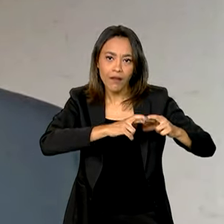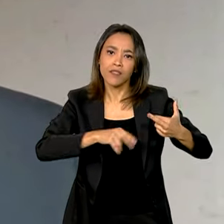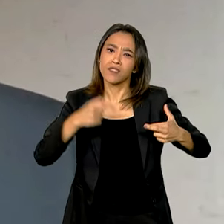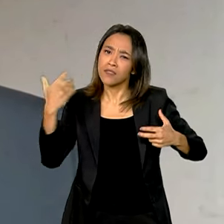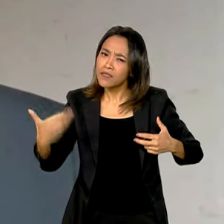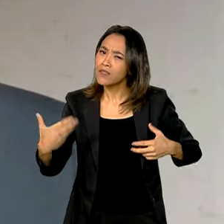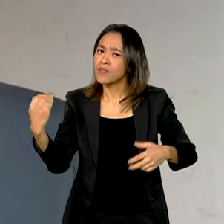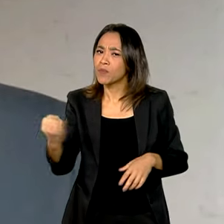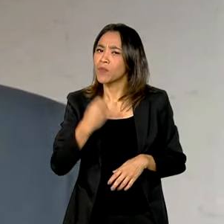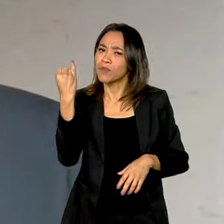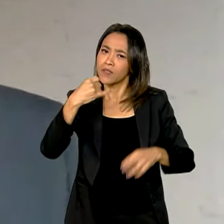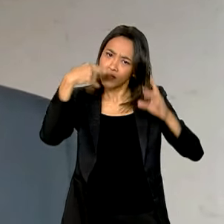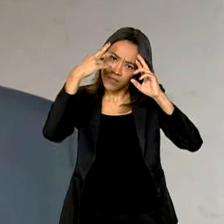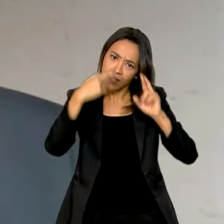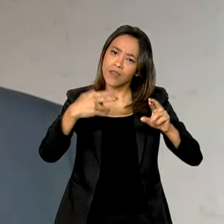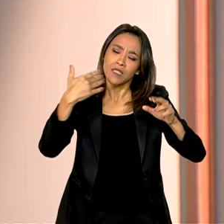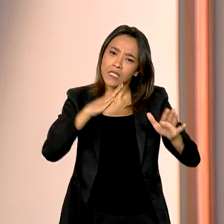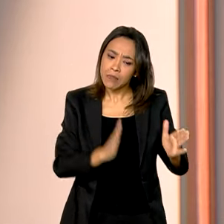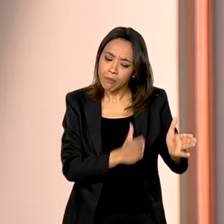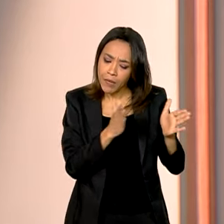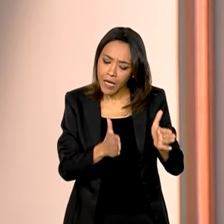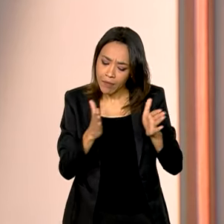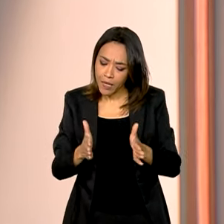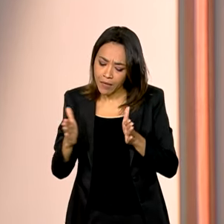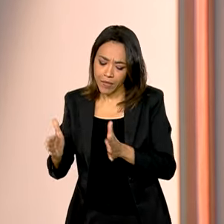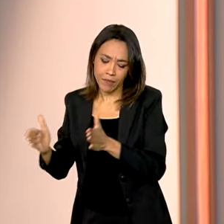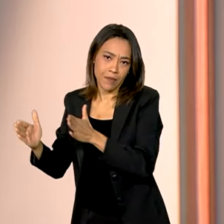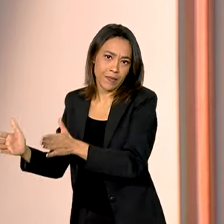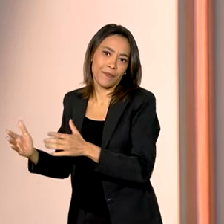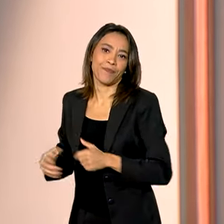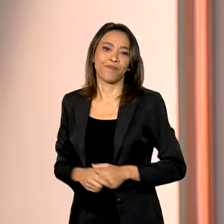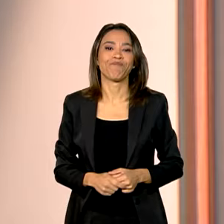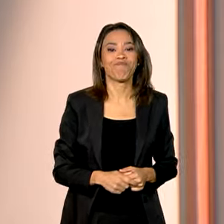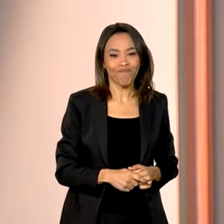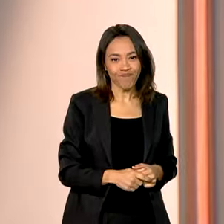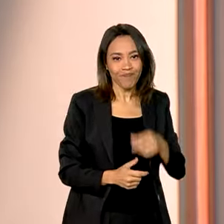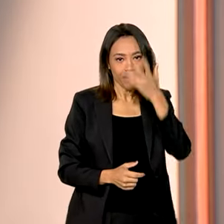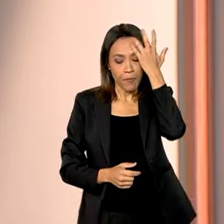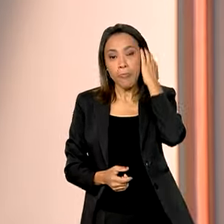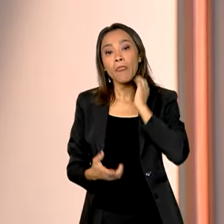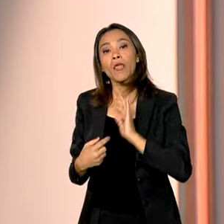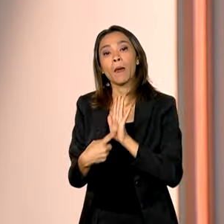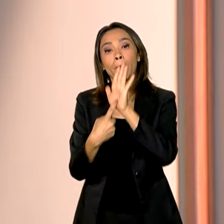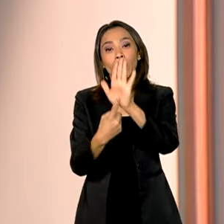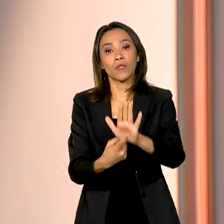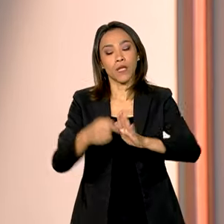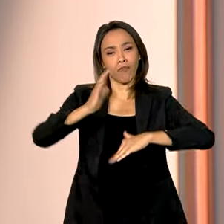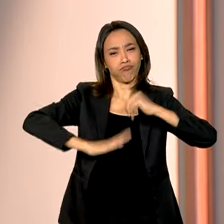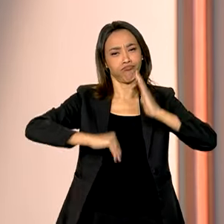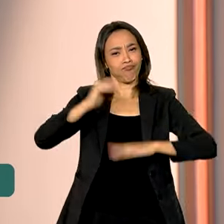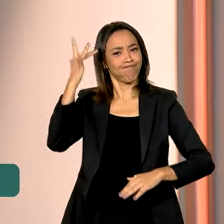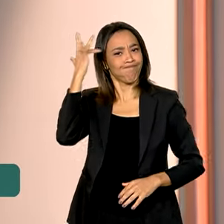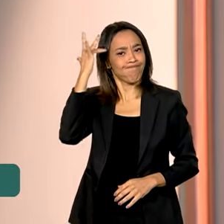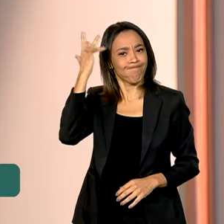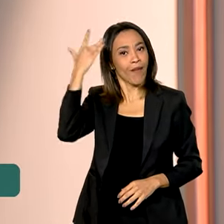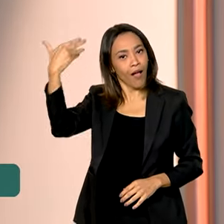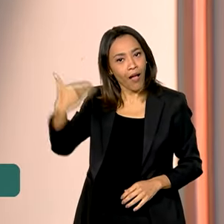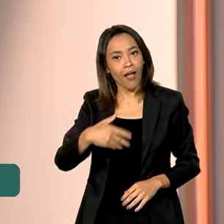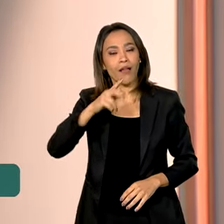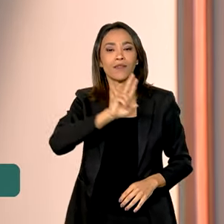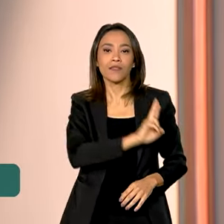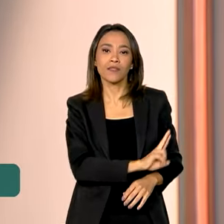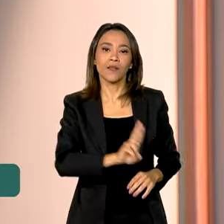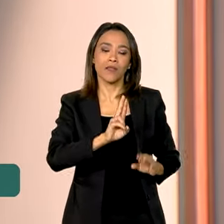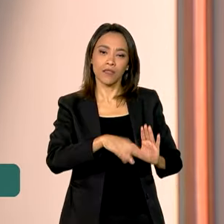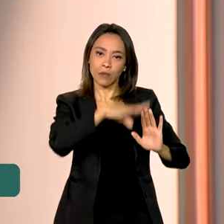importante no processo da reciclagem. Revelar talentos. Esse é o nome do novo programa lançado